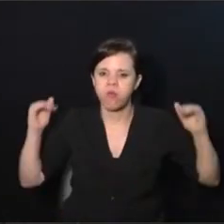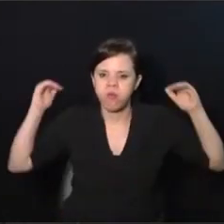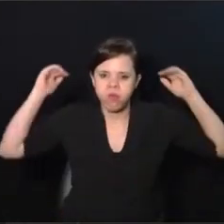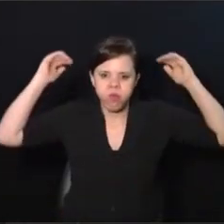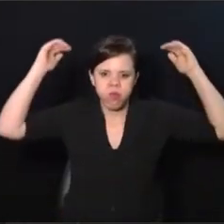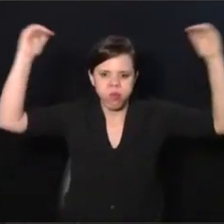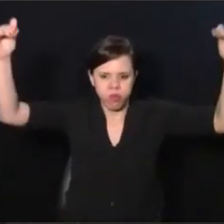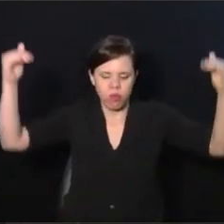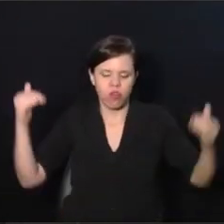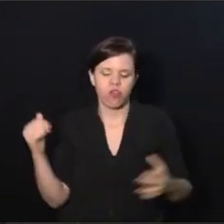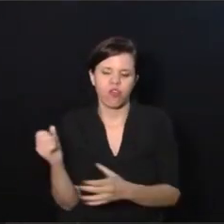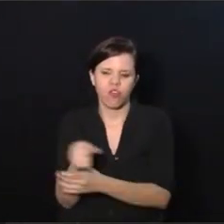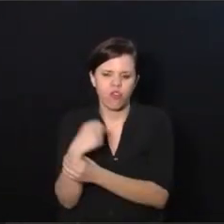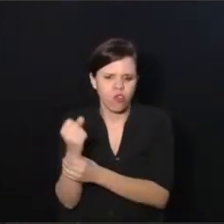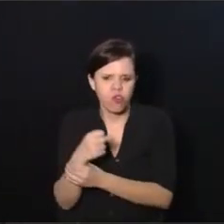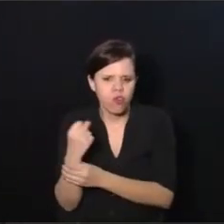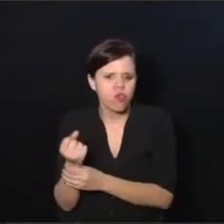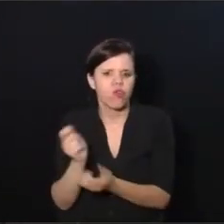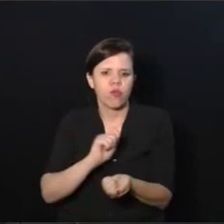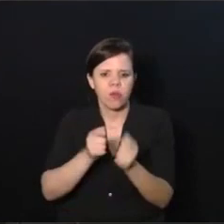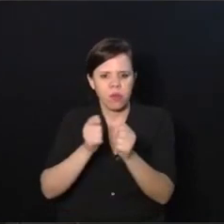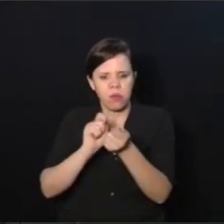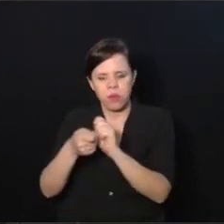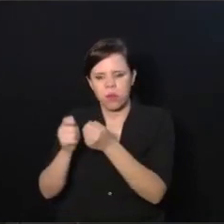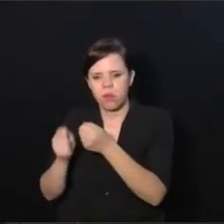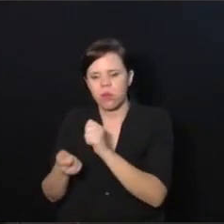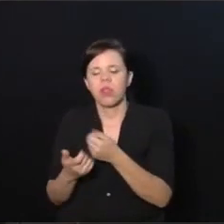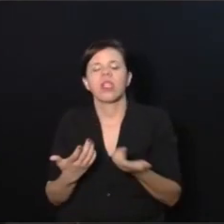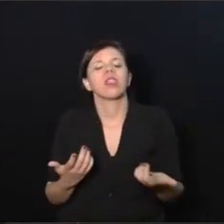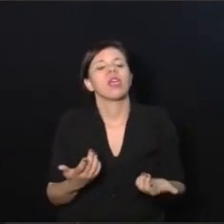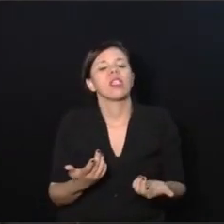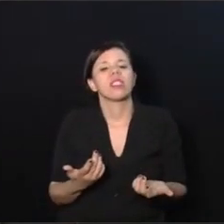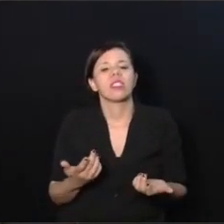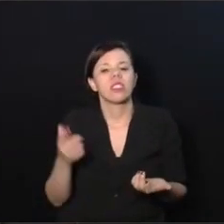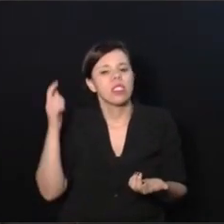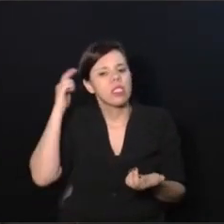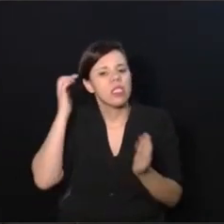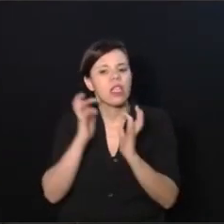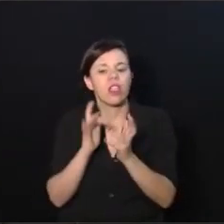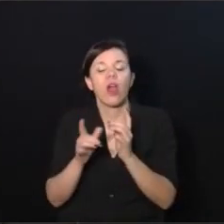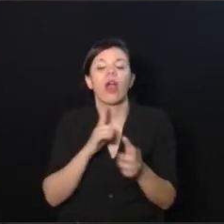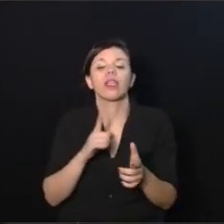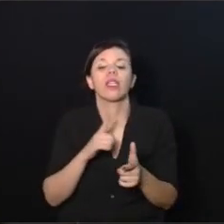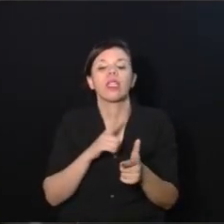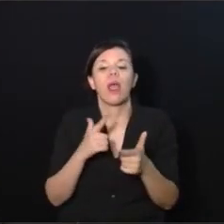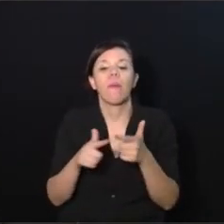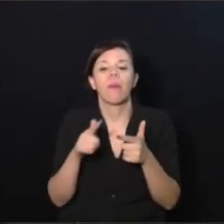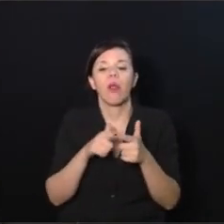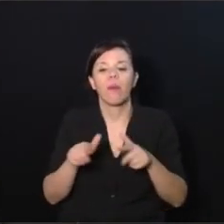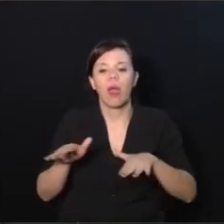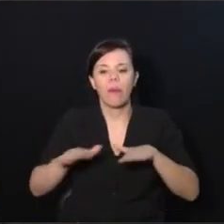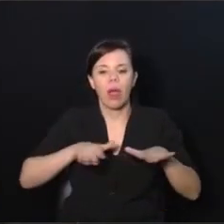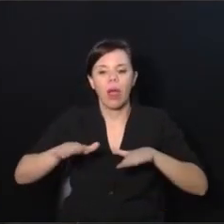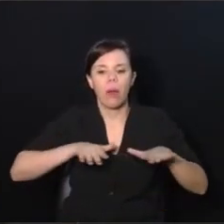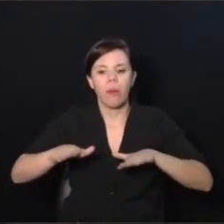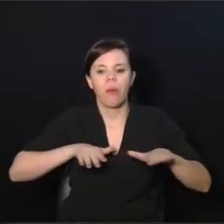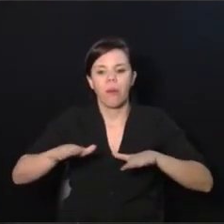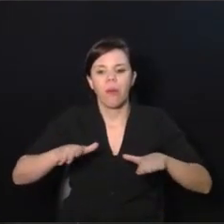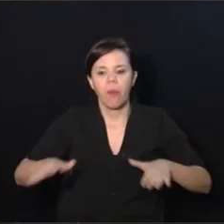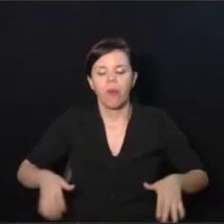reabilitação neurológica. Reabilitação neurológica é quem tem problema motor, tá, gente? Dentre outras coisas.